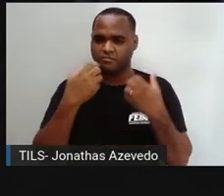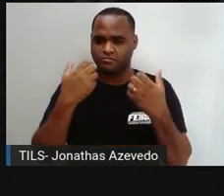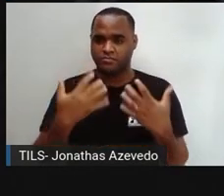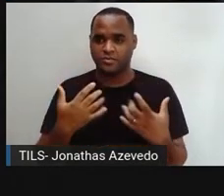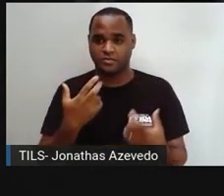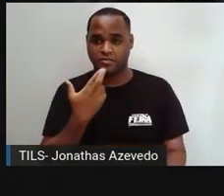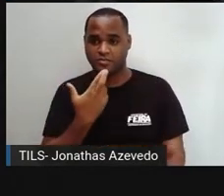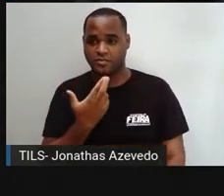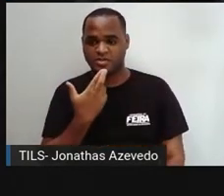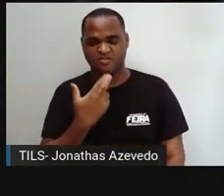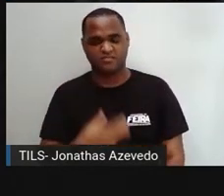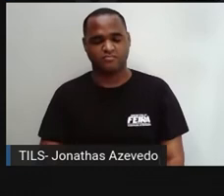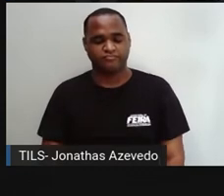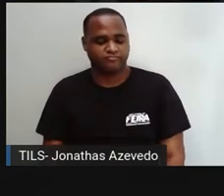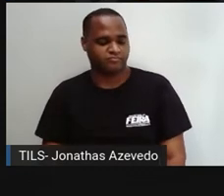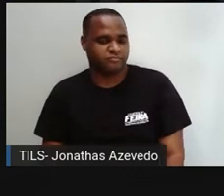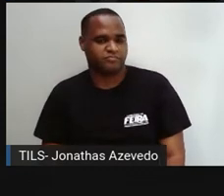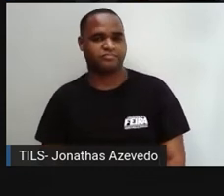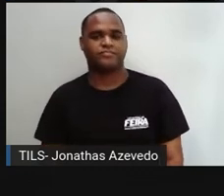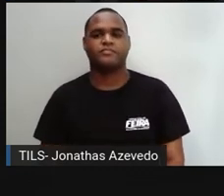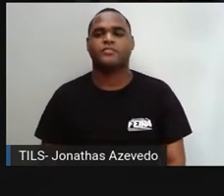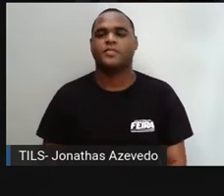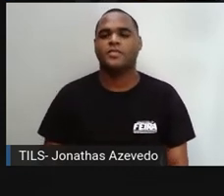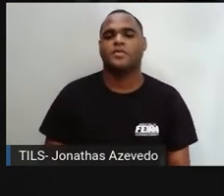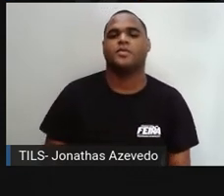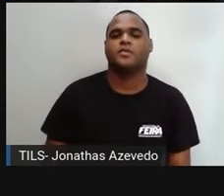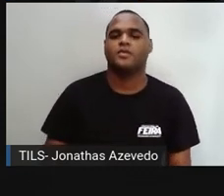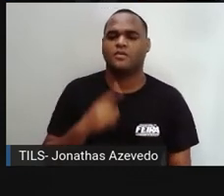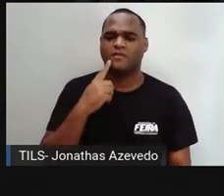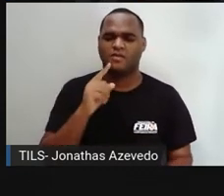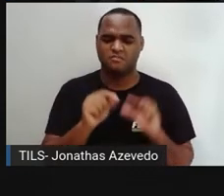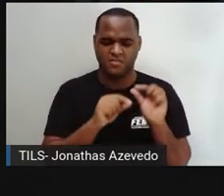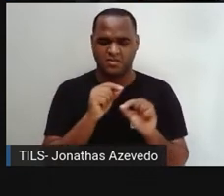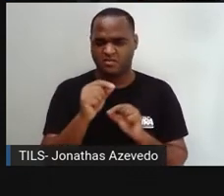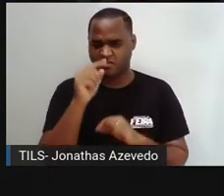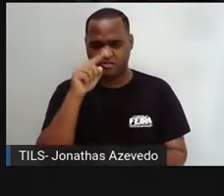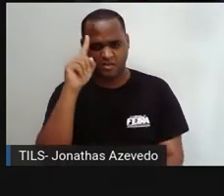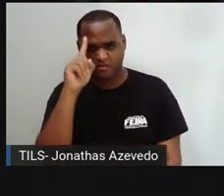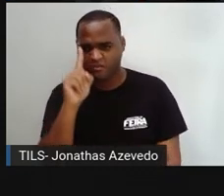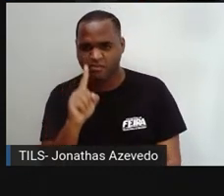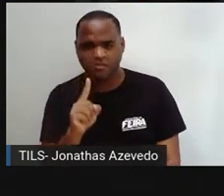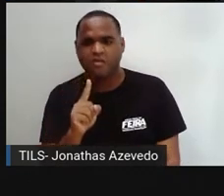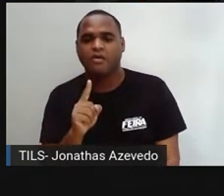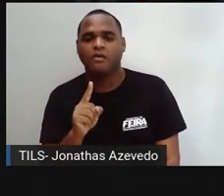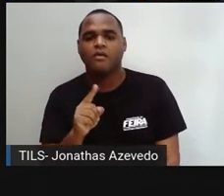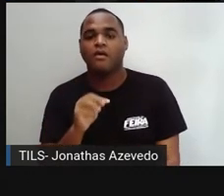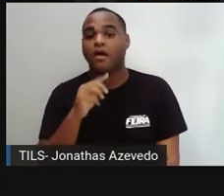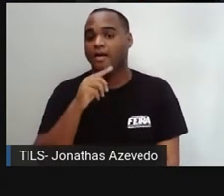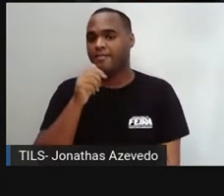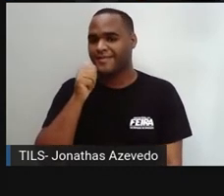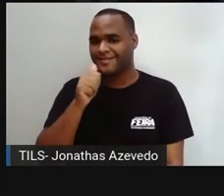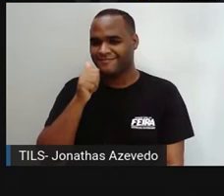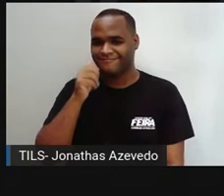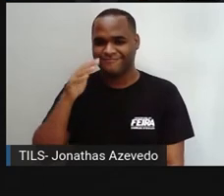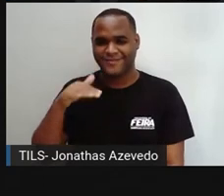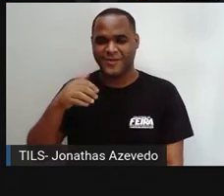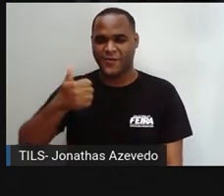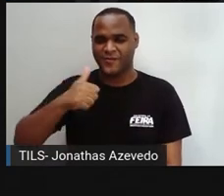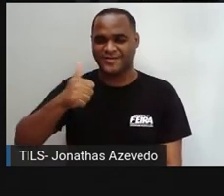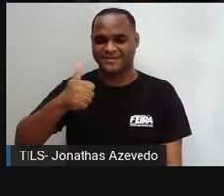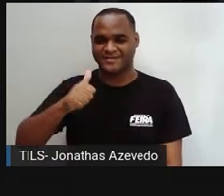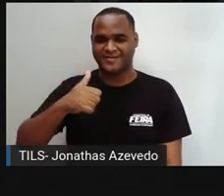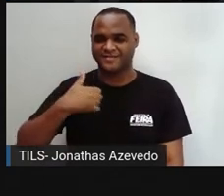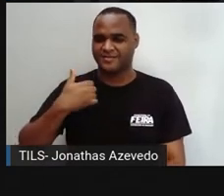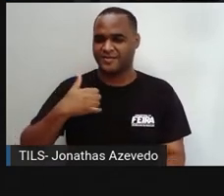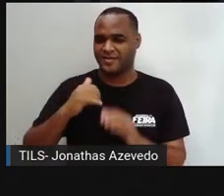mãe falou comigo e eu respondi. Estou nem aí. Folhinha, o que seu pai não entendeu? Marina Pereira, de 11 anos, da